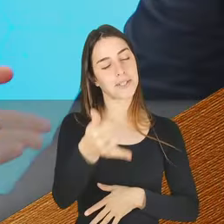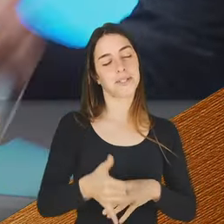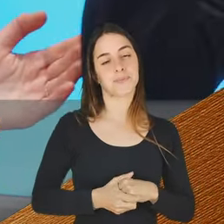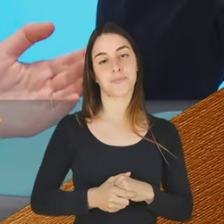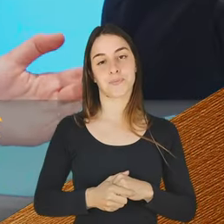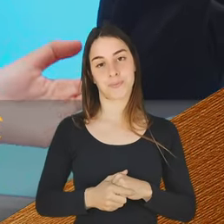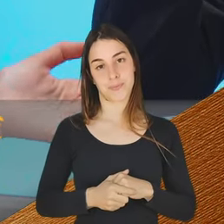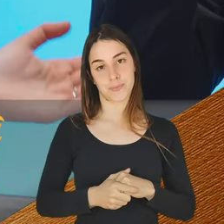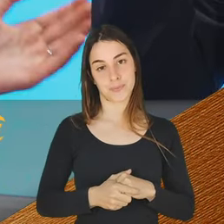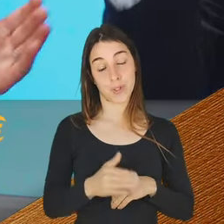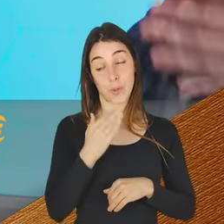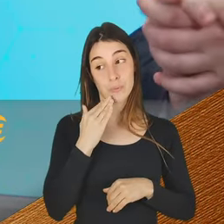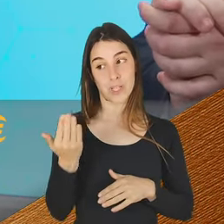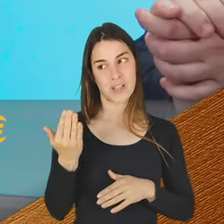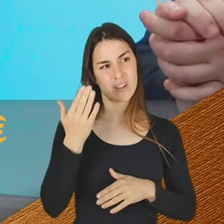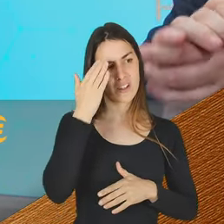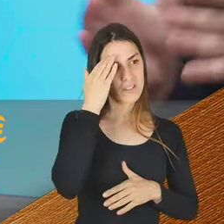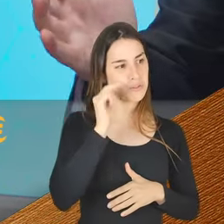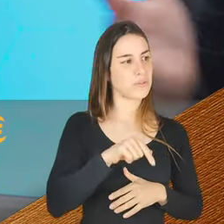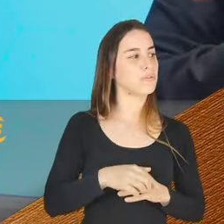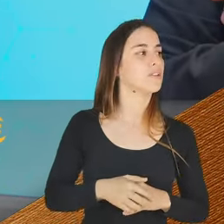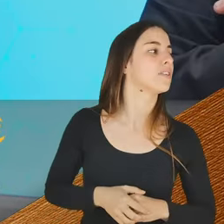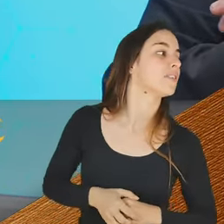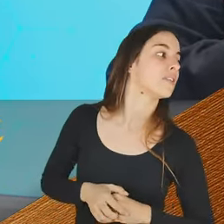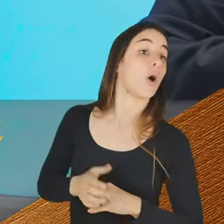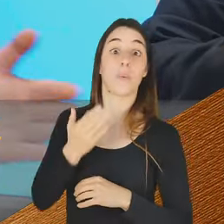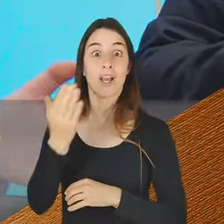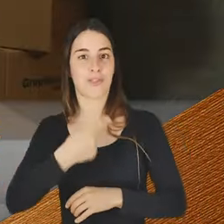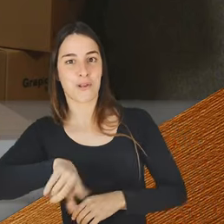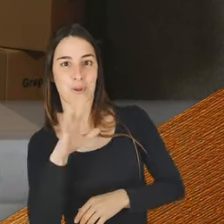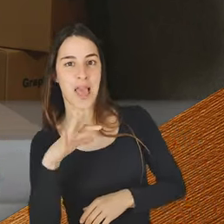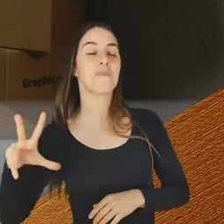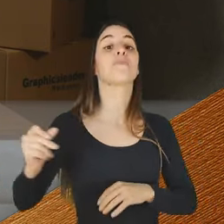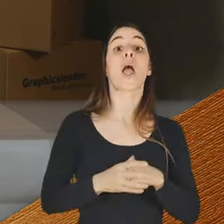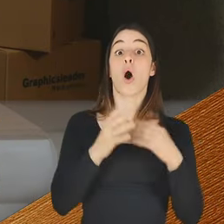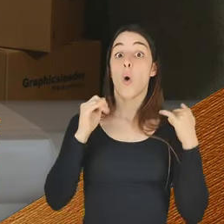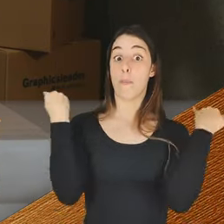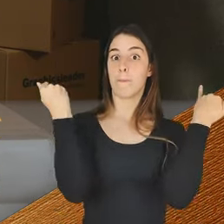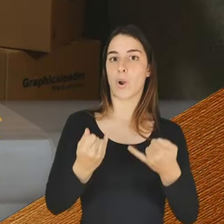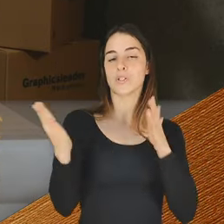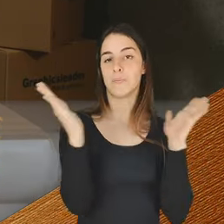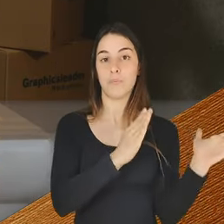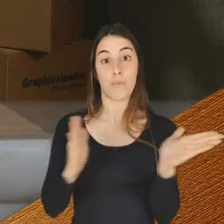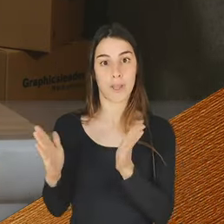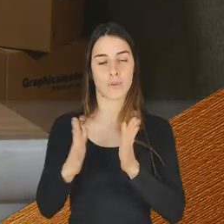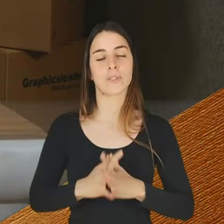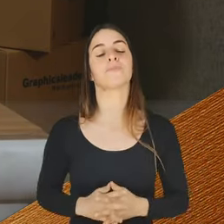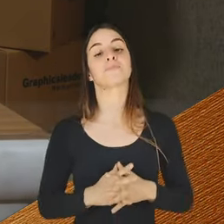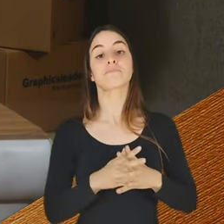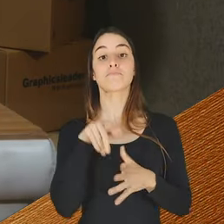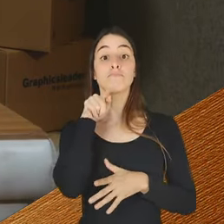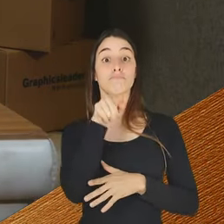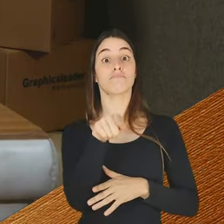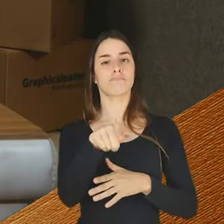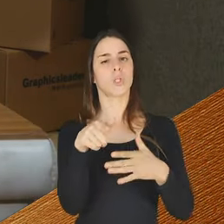Igui, obrigada, acho eu. Obrigado, Joana. Passamos agora para o próximo momento que não